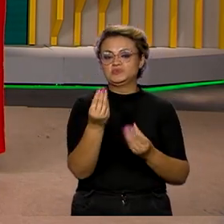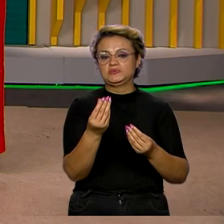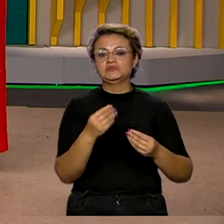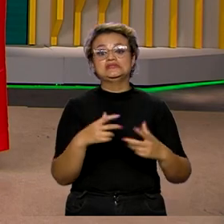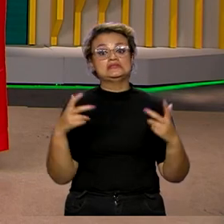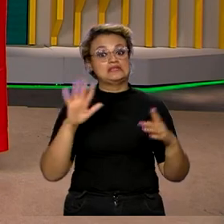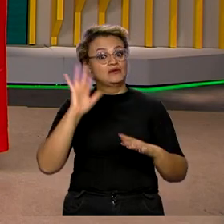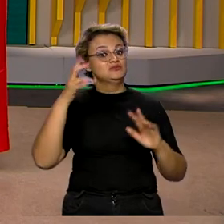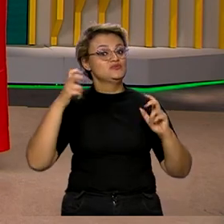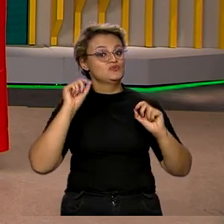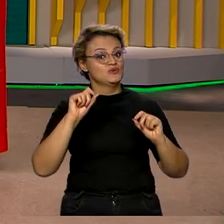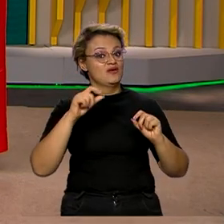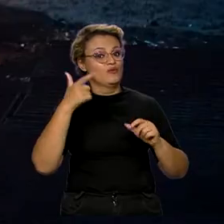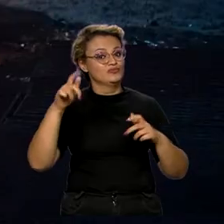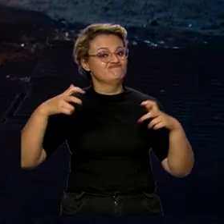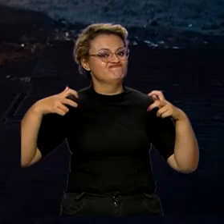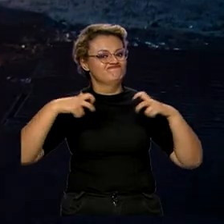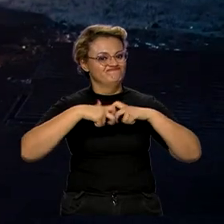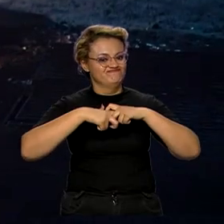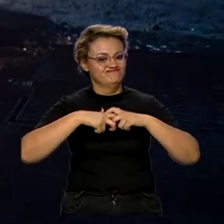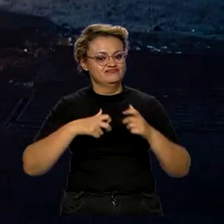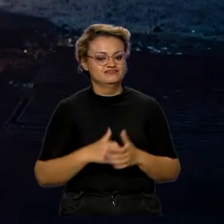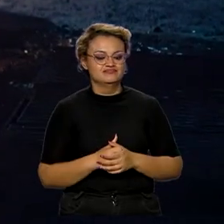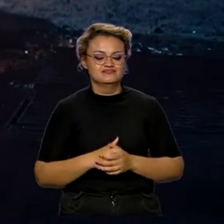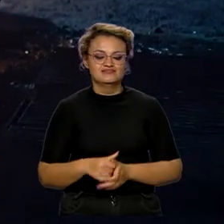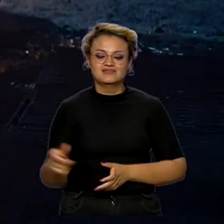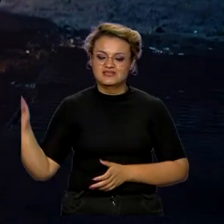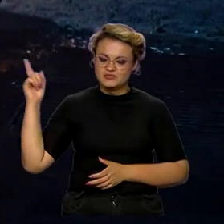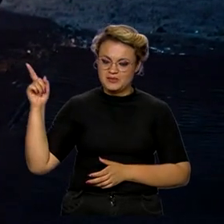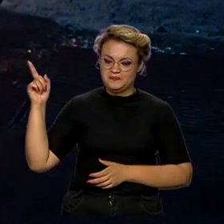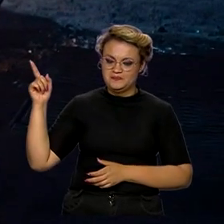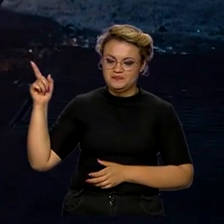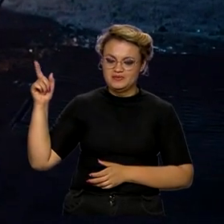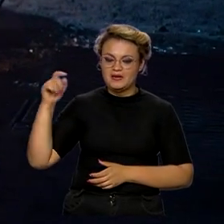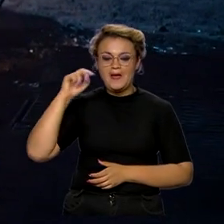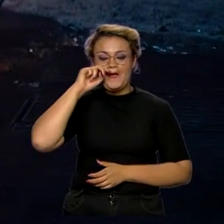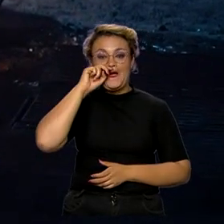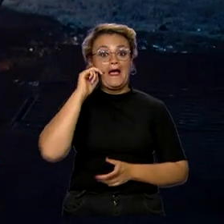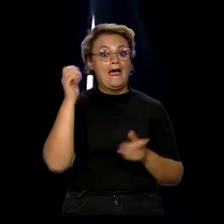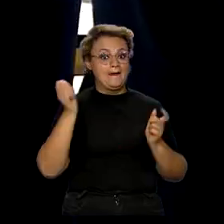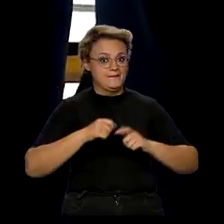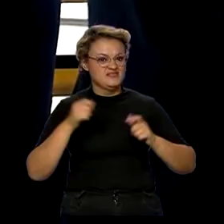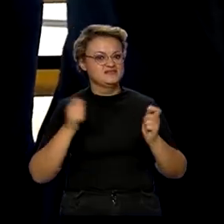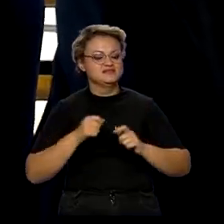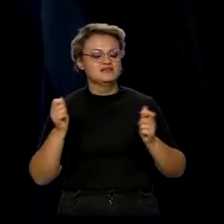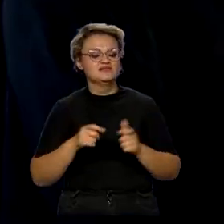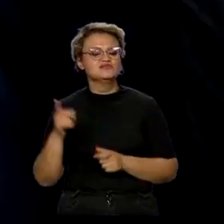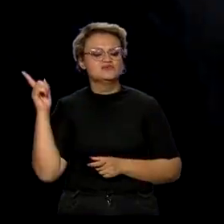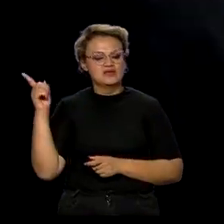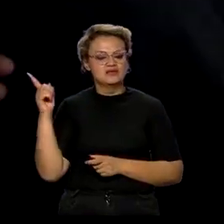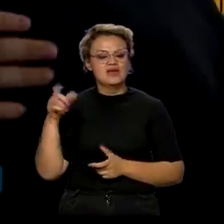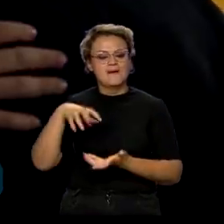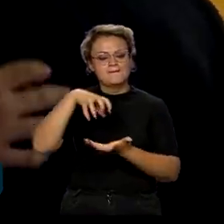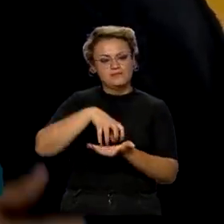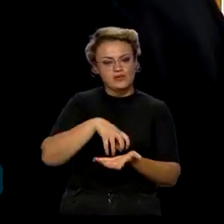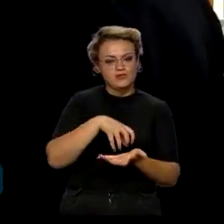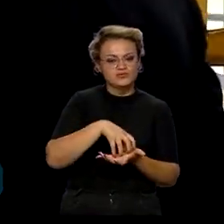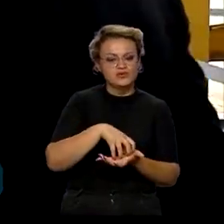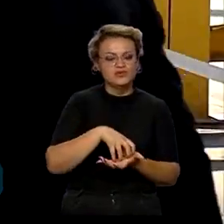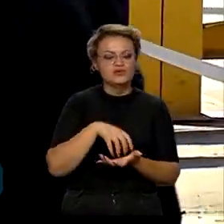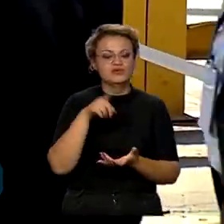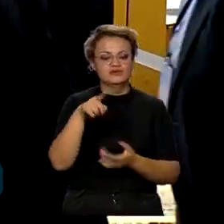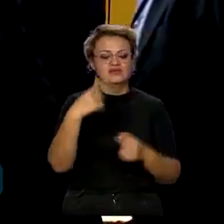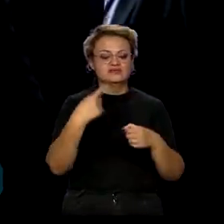acidentes rodoviários. Um complexo siderúrgico de alta capacidade. Essa é a unidade da Gerdau em